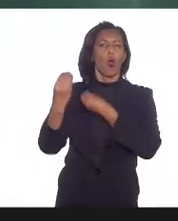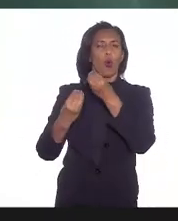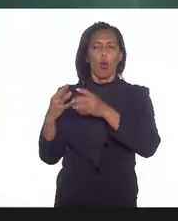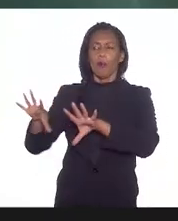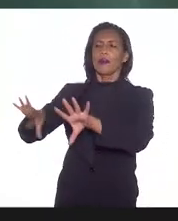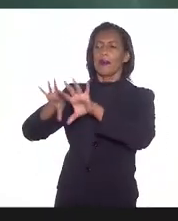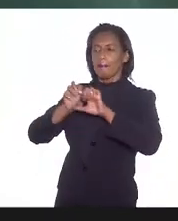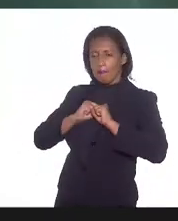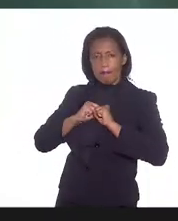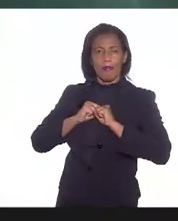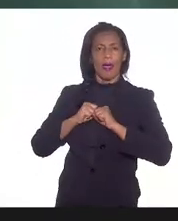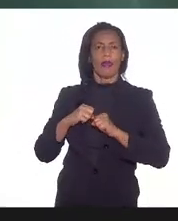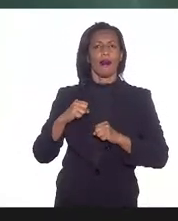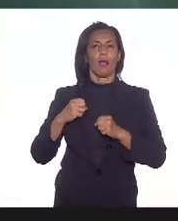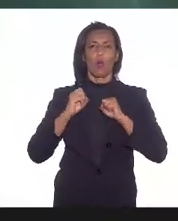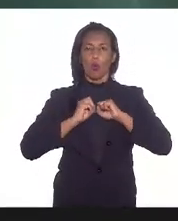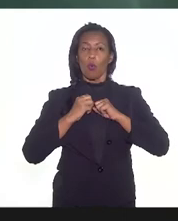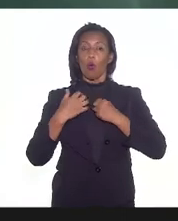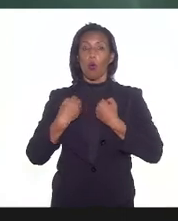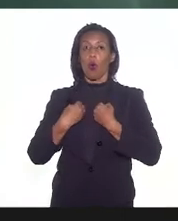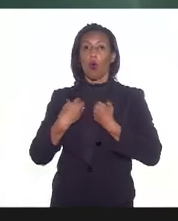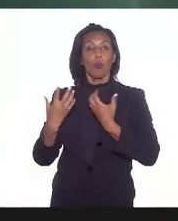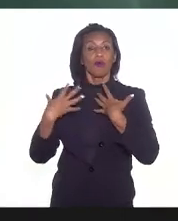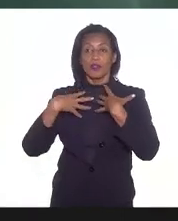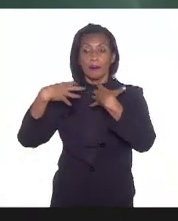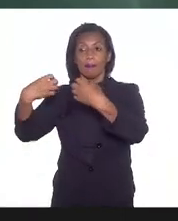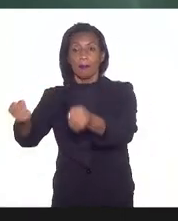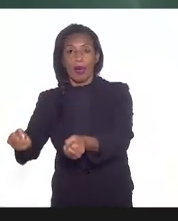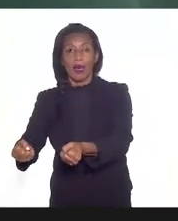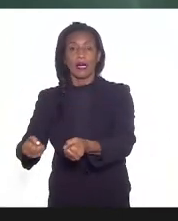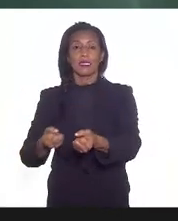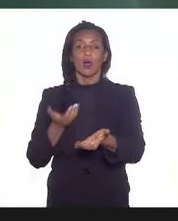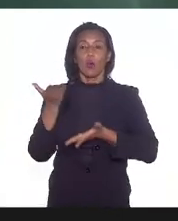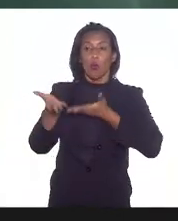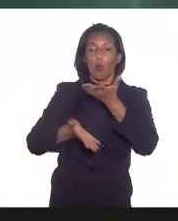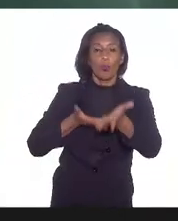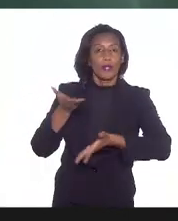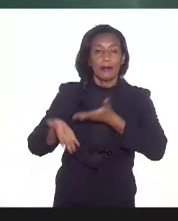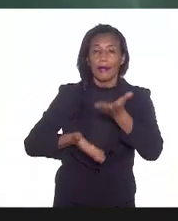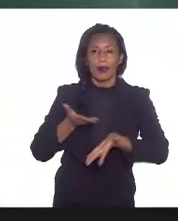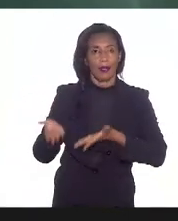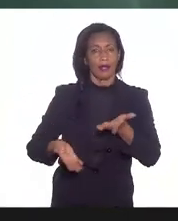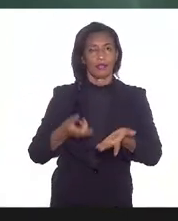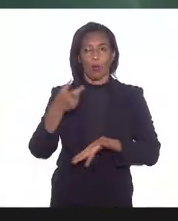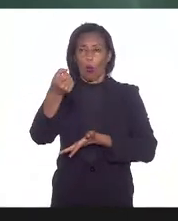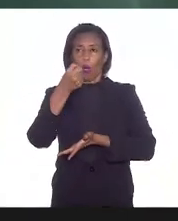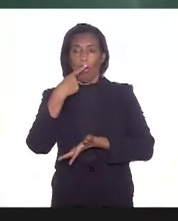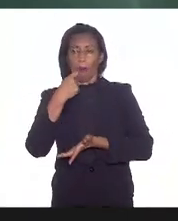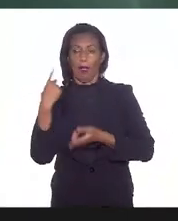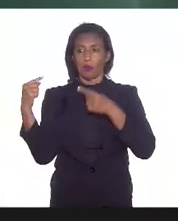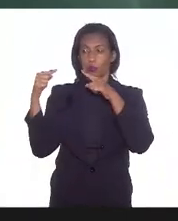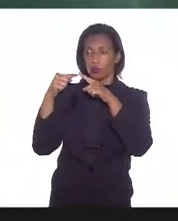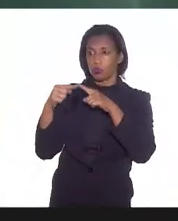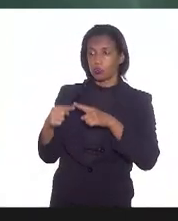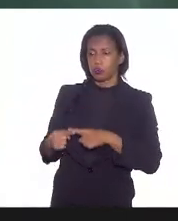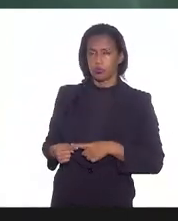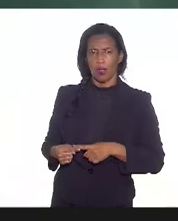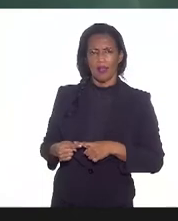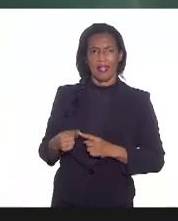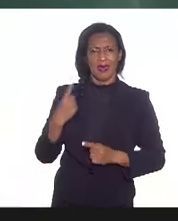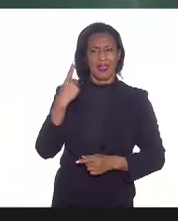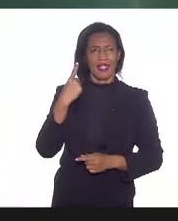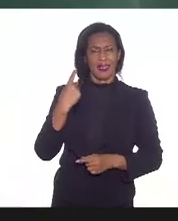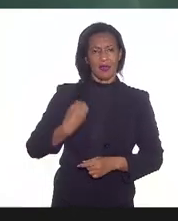faz quem é o bicho e como se trata ele levou quase a vida inteira dele para definir isso